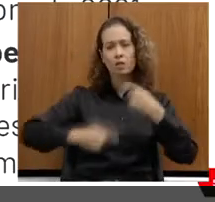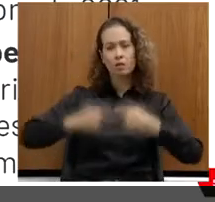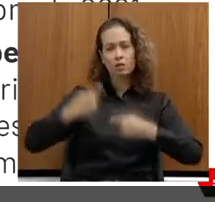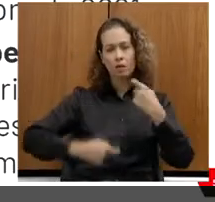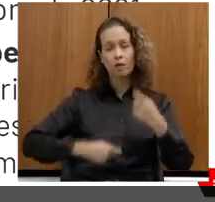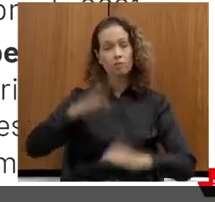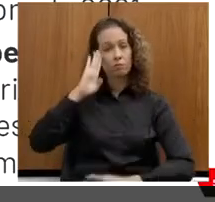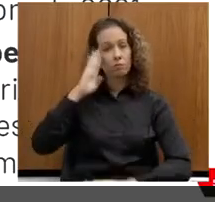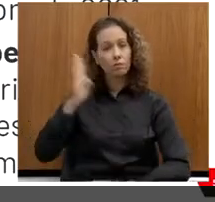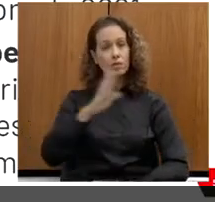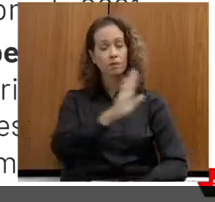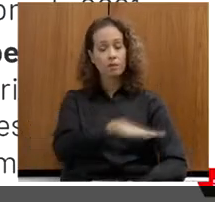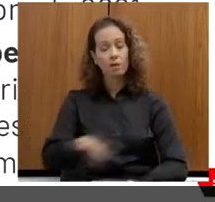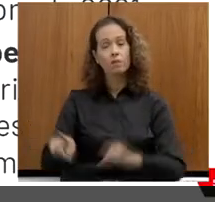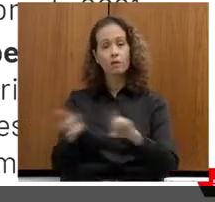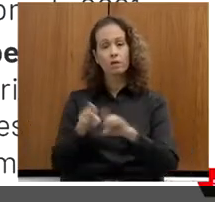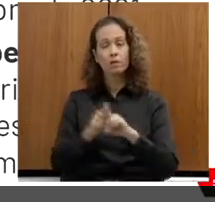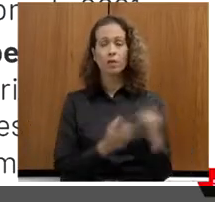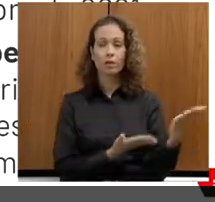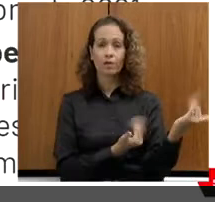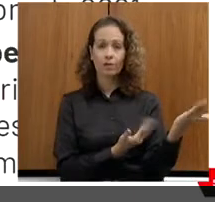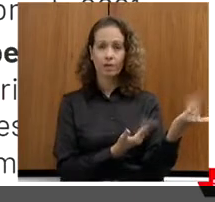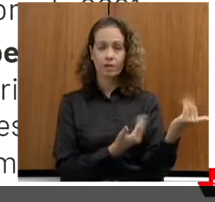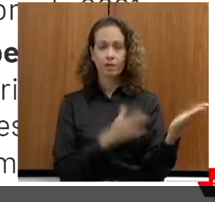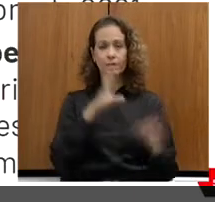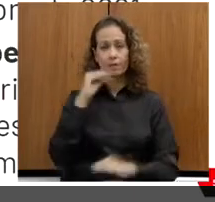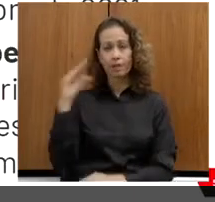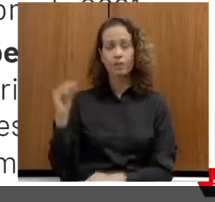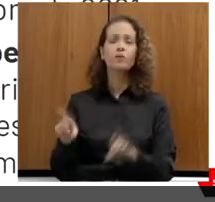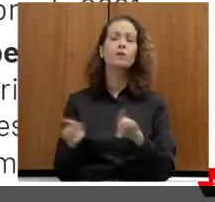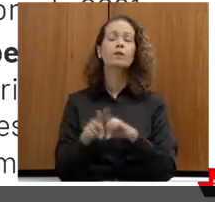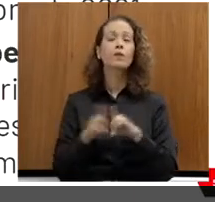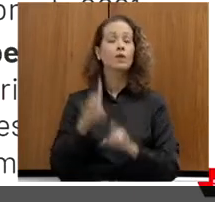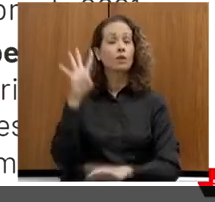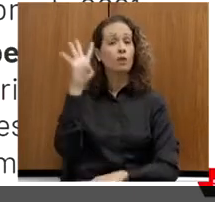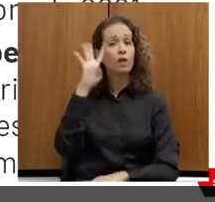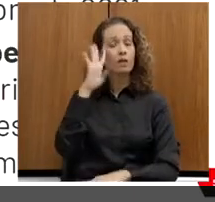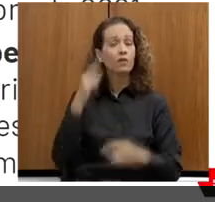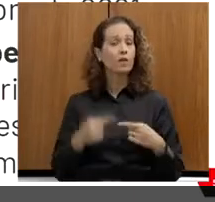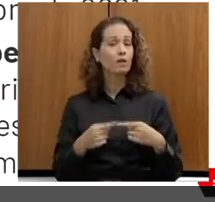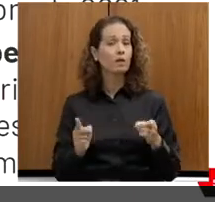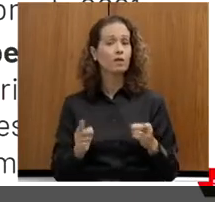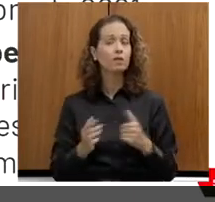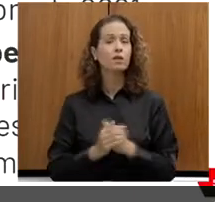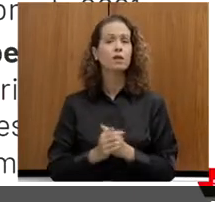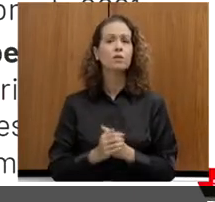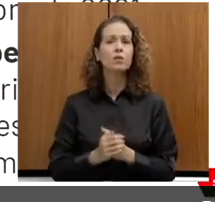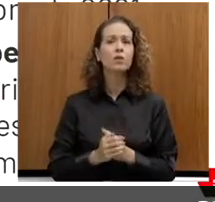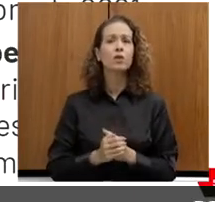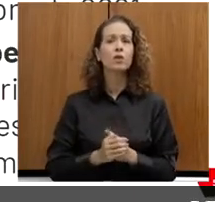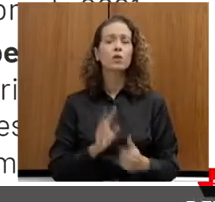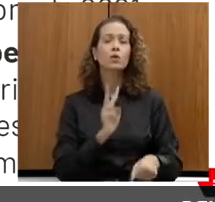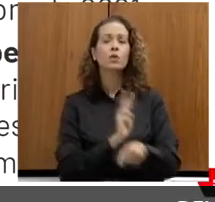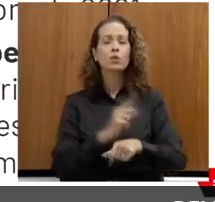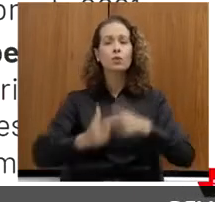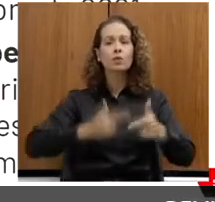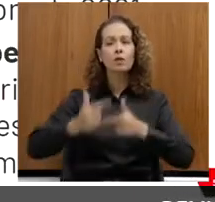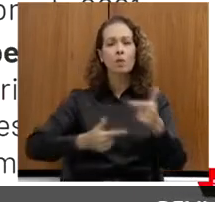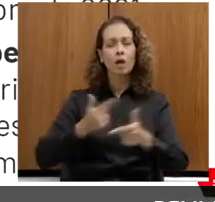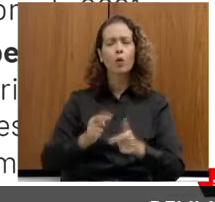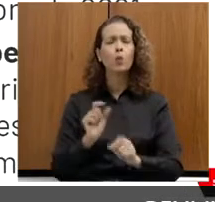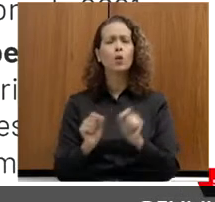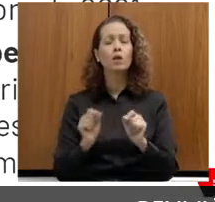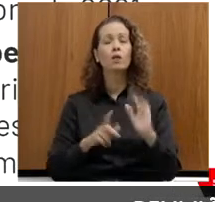de crianças e adolescentes. Lançamos, na quarta-feira, o Banco de Empregos, à vez delas, para as mulheres vítimas